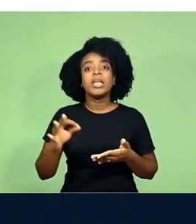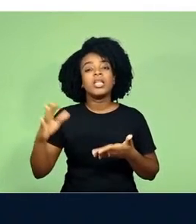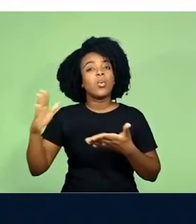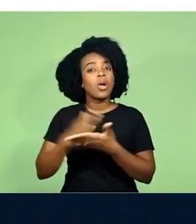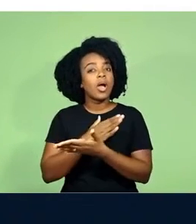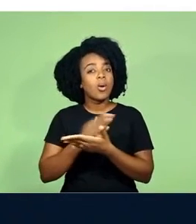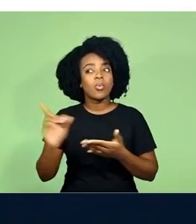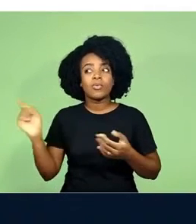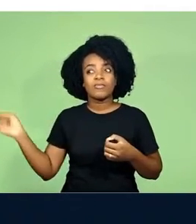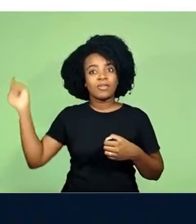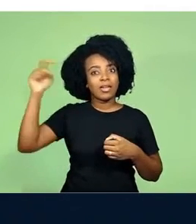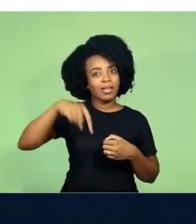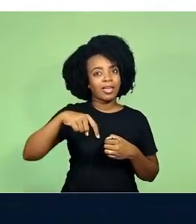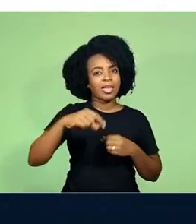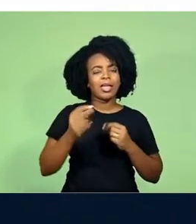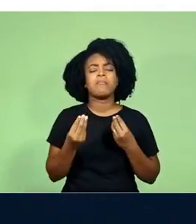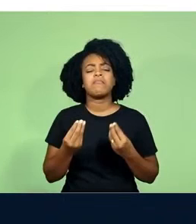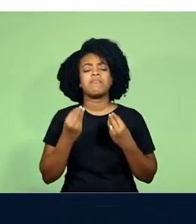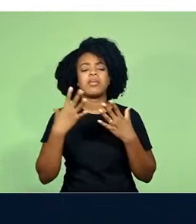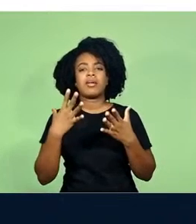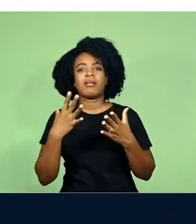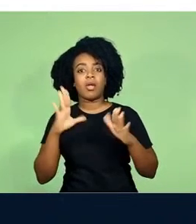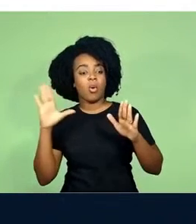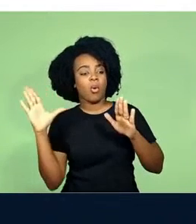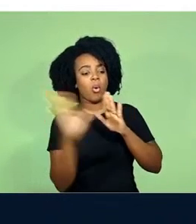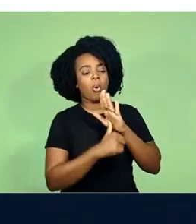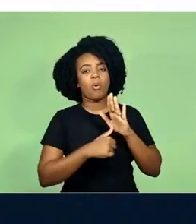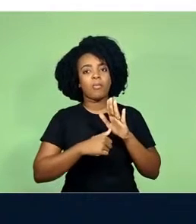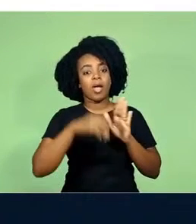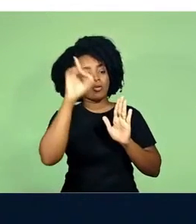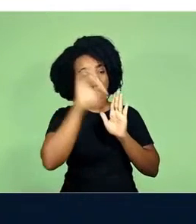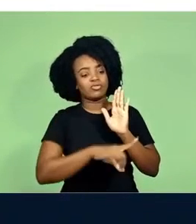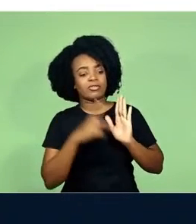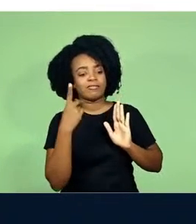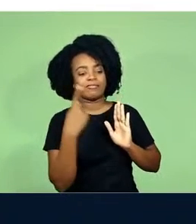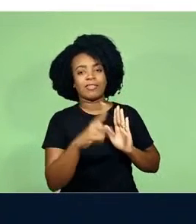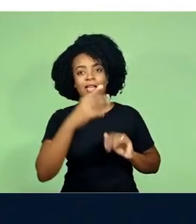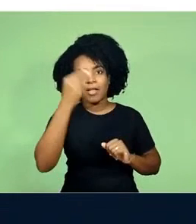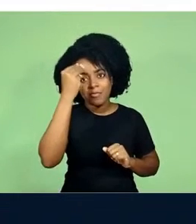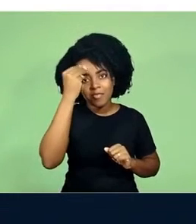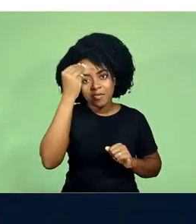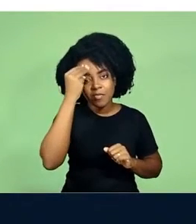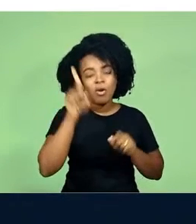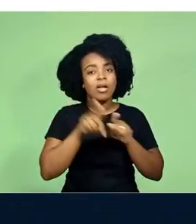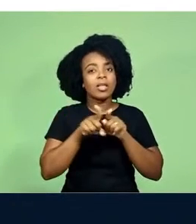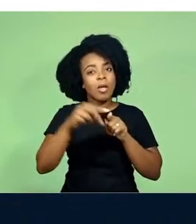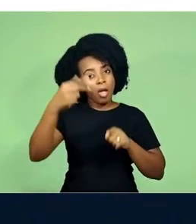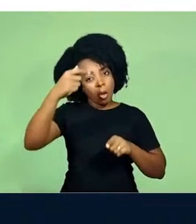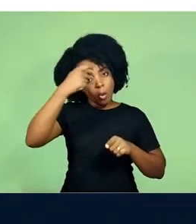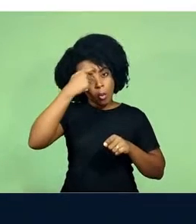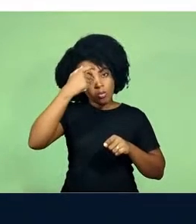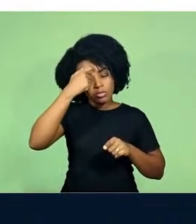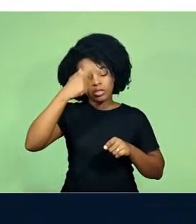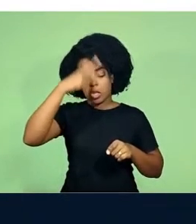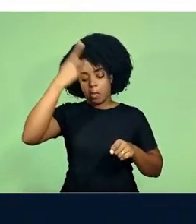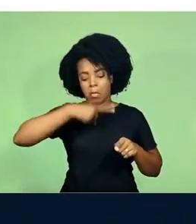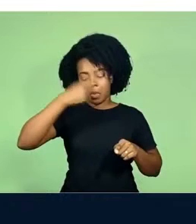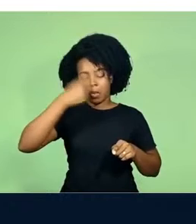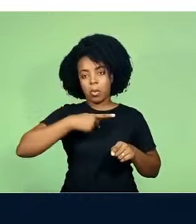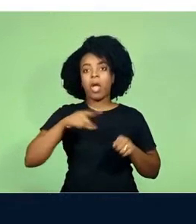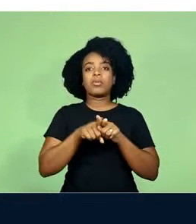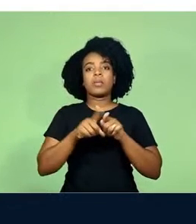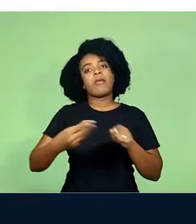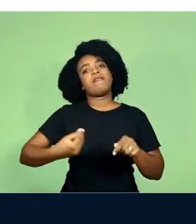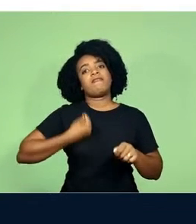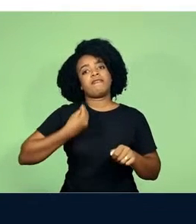desse Prometeu, vêm roubar o direito à memória, à consciência de si e especialmente à vida.